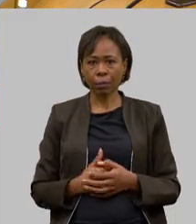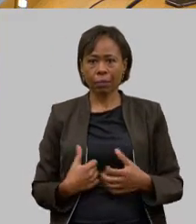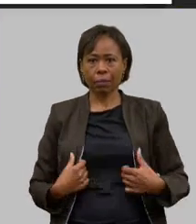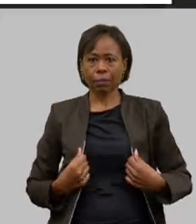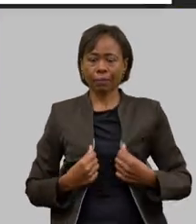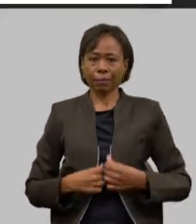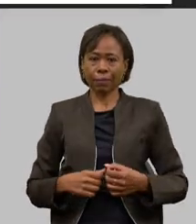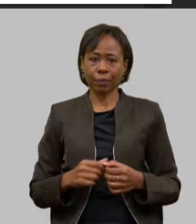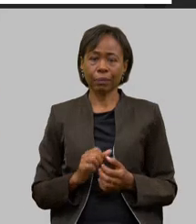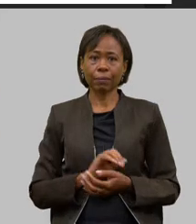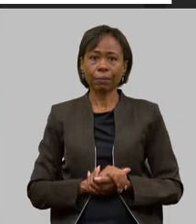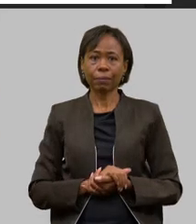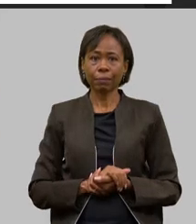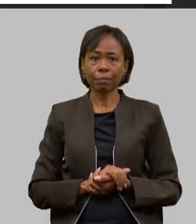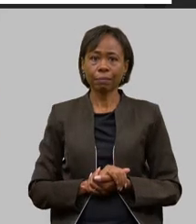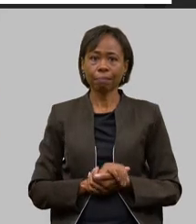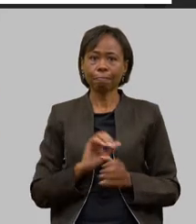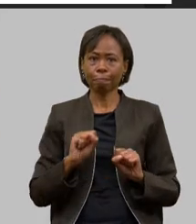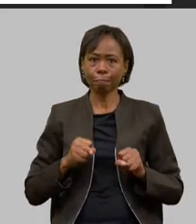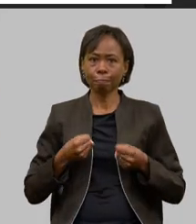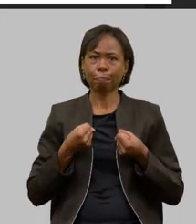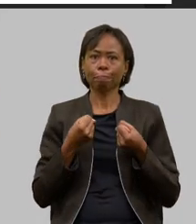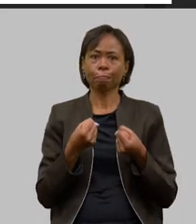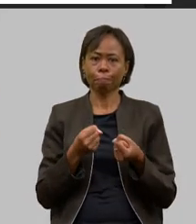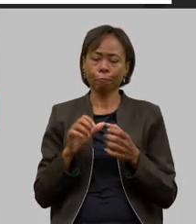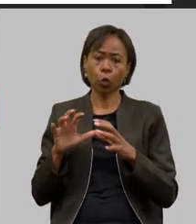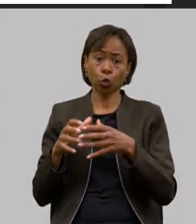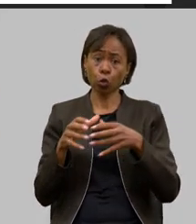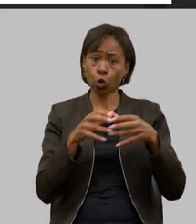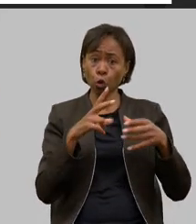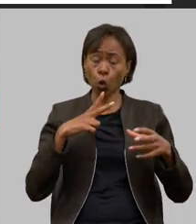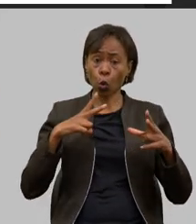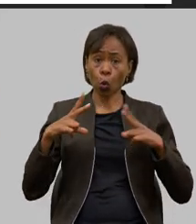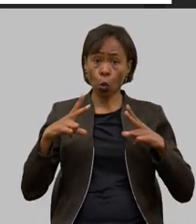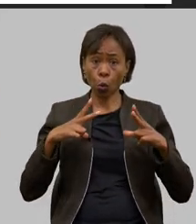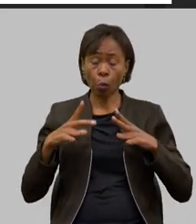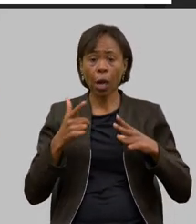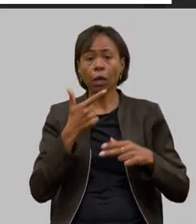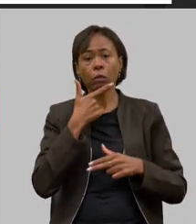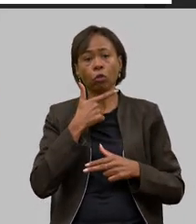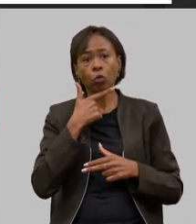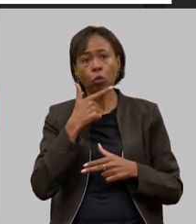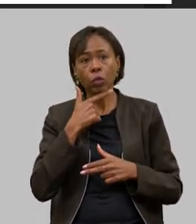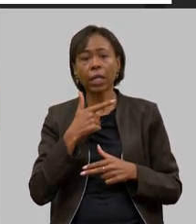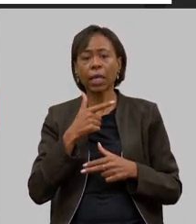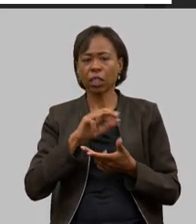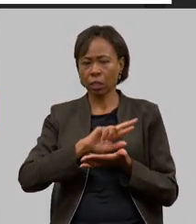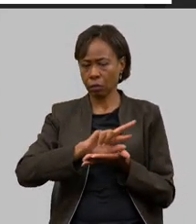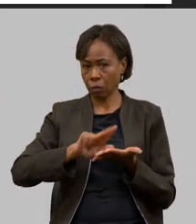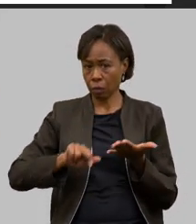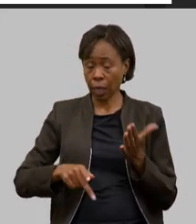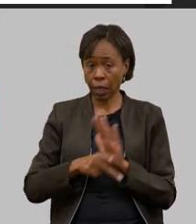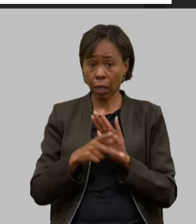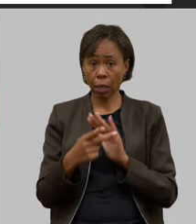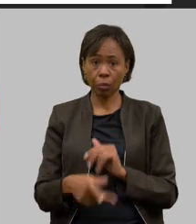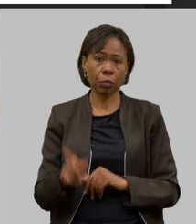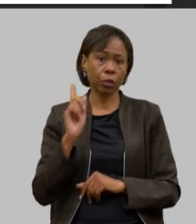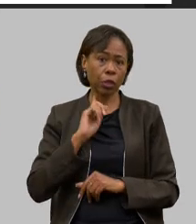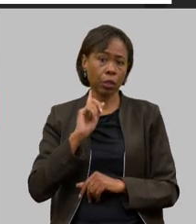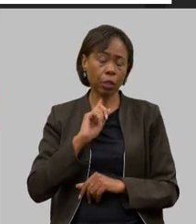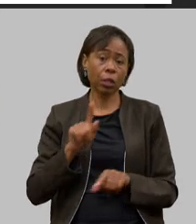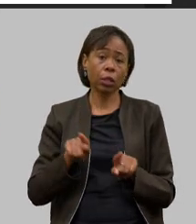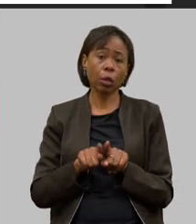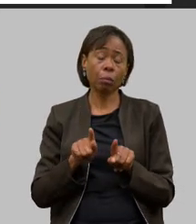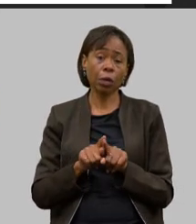o fortalecimento da cadeia produtiva dos mercados privados e institucional do leite e derivados em Minas Gerais e ações de mitigação dos